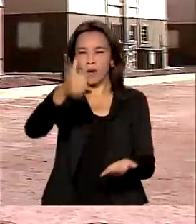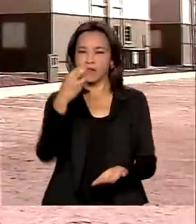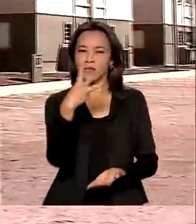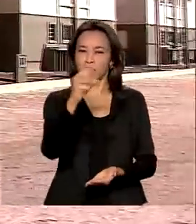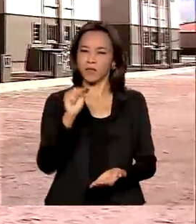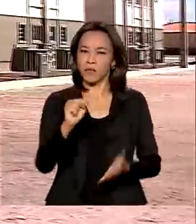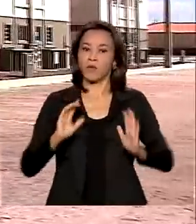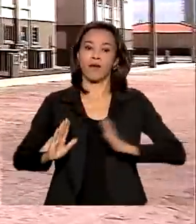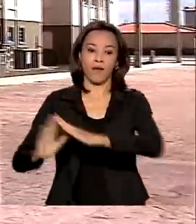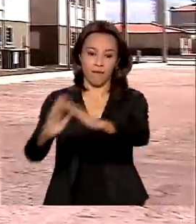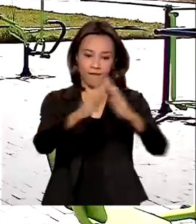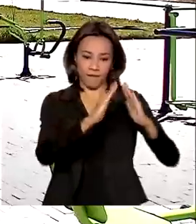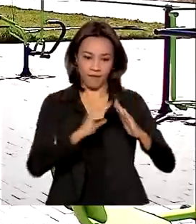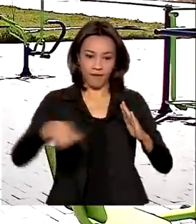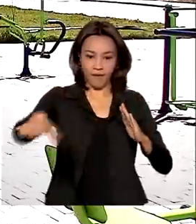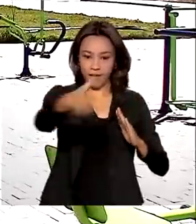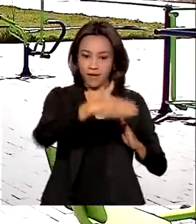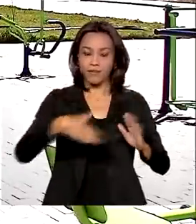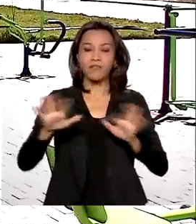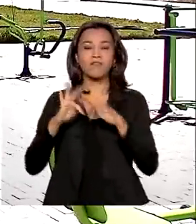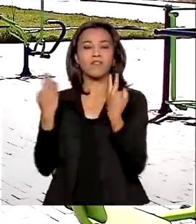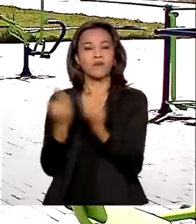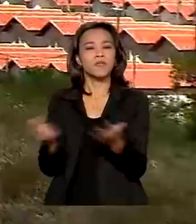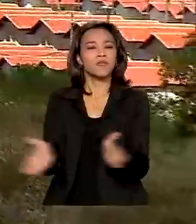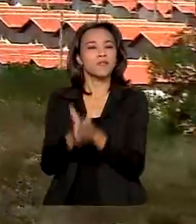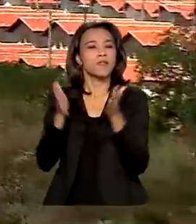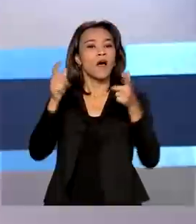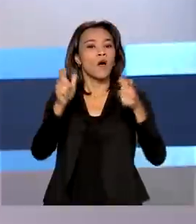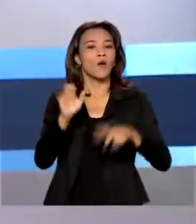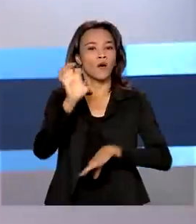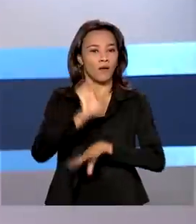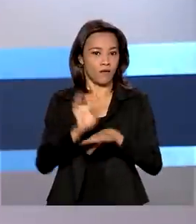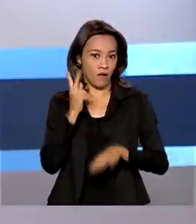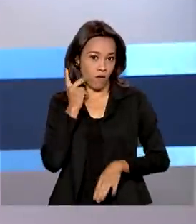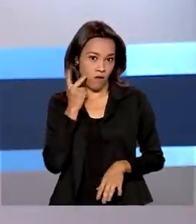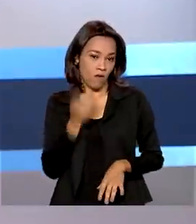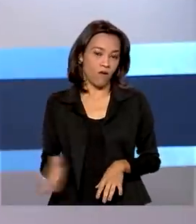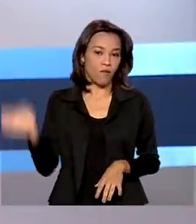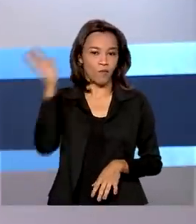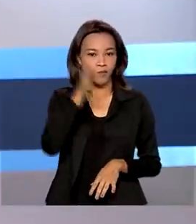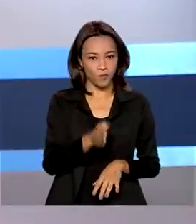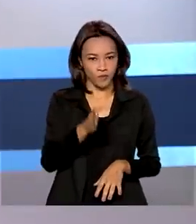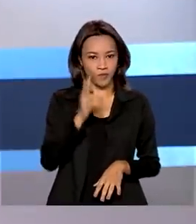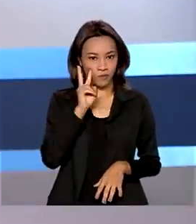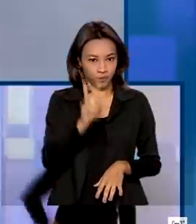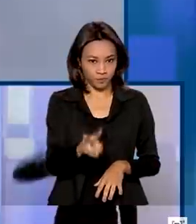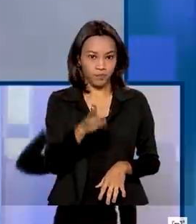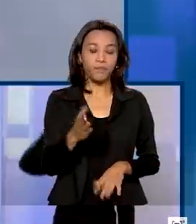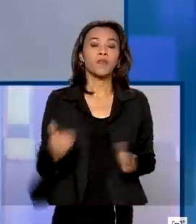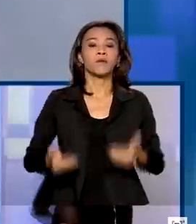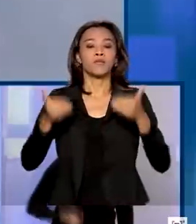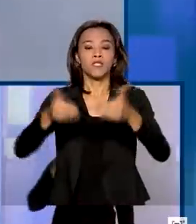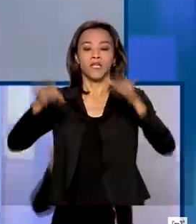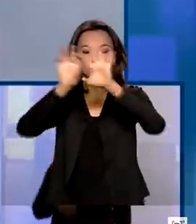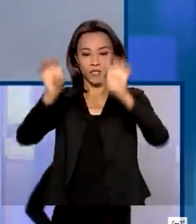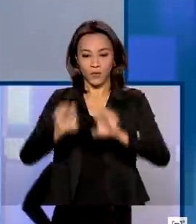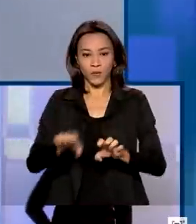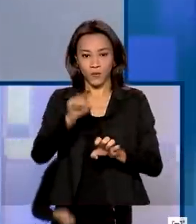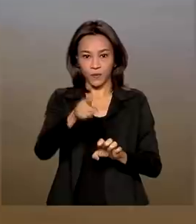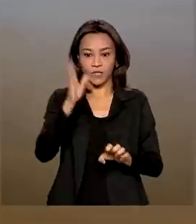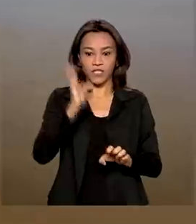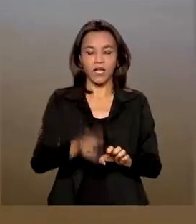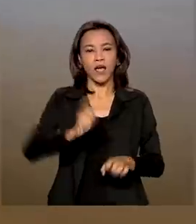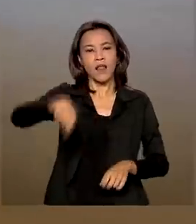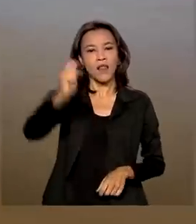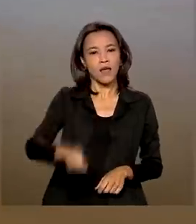Casa Verde e Amarela a famílias de baixa renda do Ceará. E veja ainda, Ministério da Infraestrutura realiza